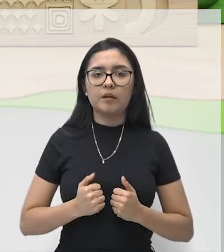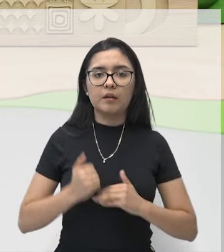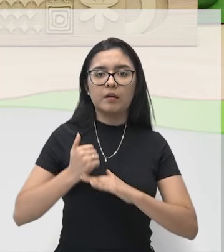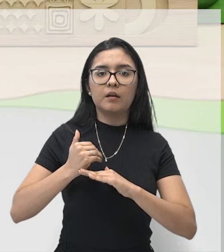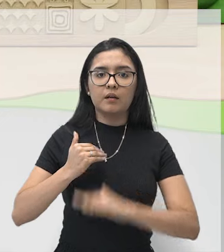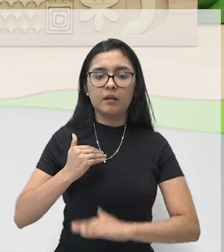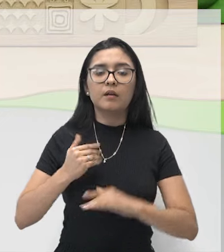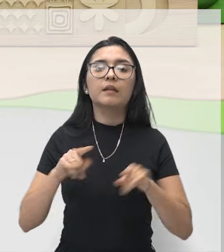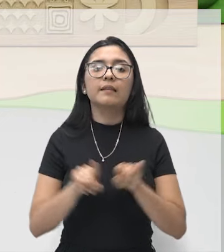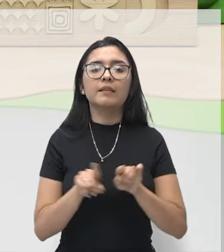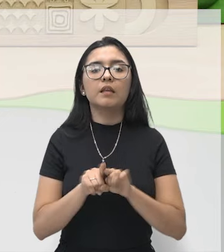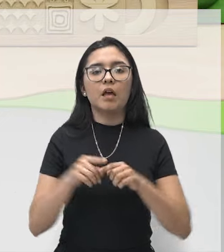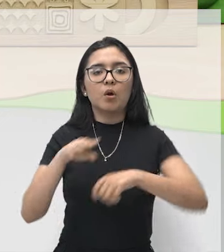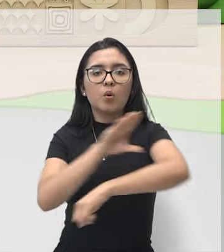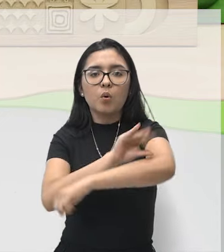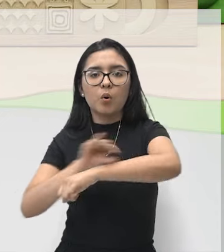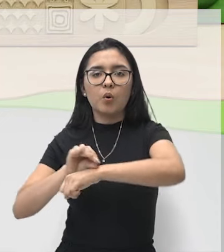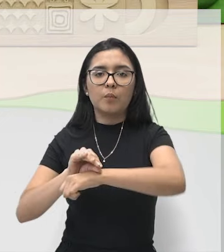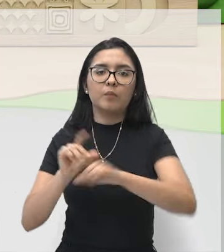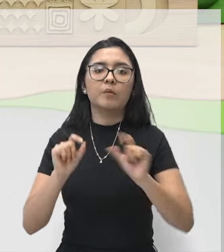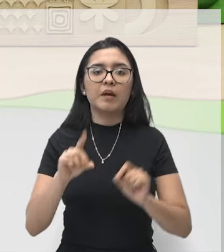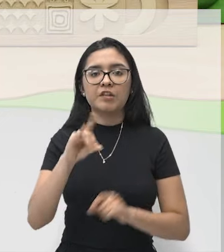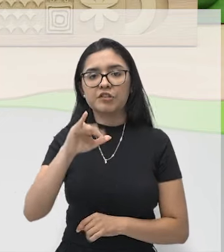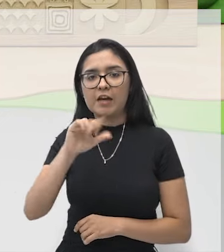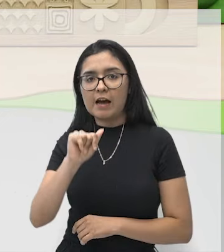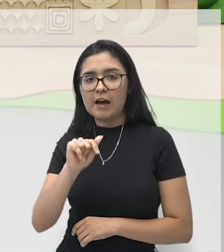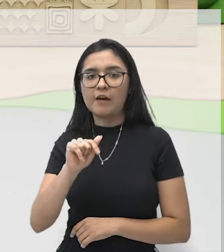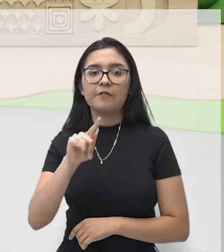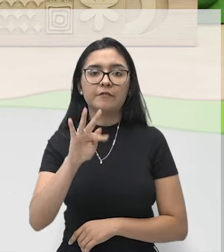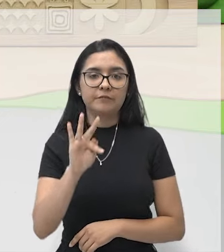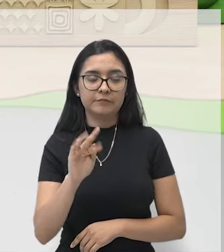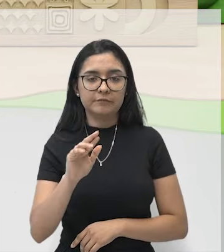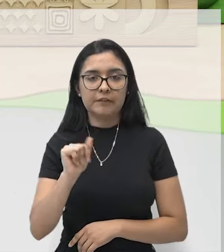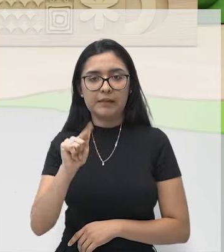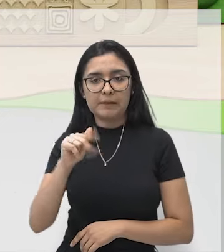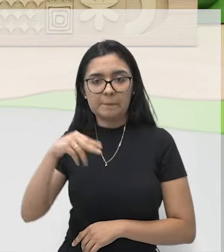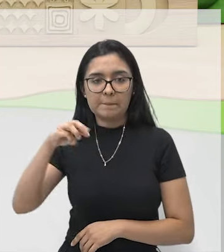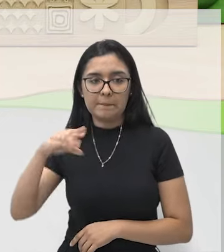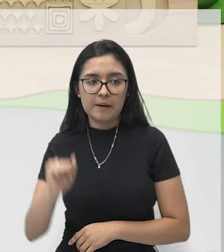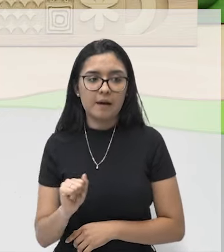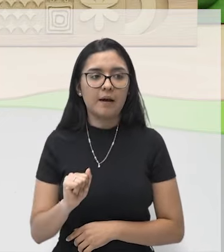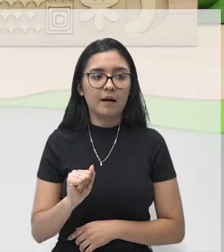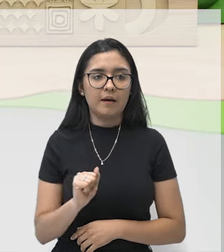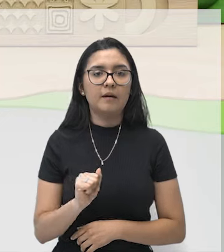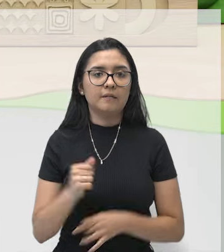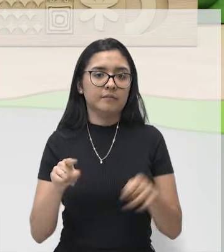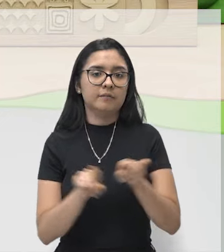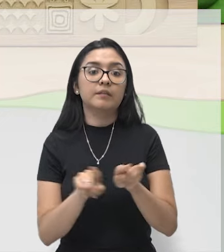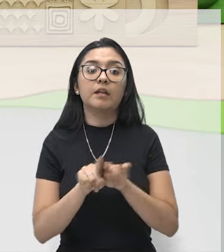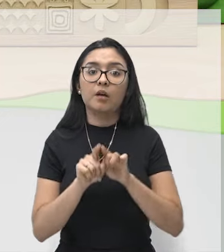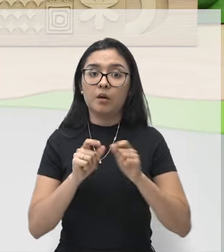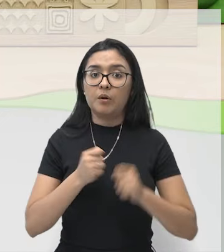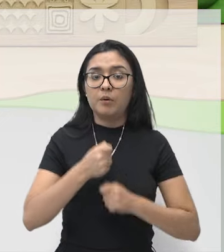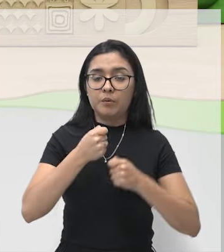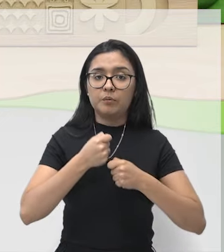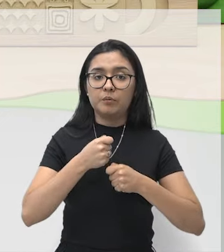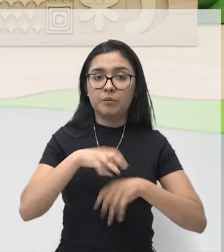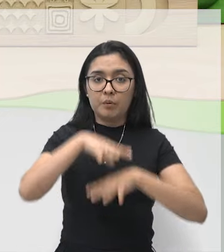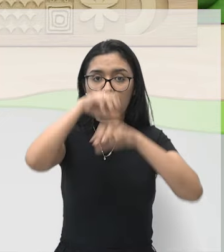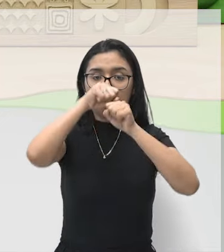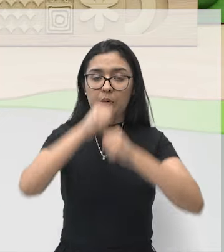temos um grande músculo, que é o diafragma. E ele é que faz a compressão do